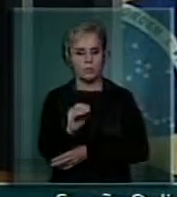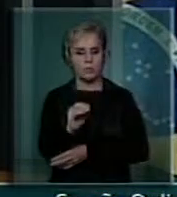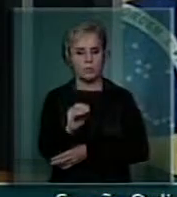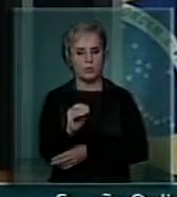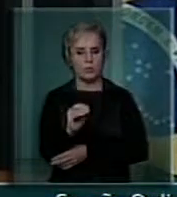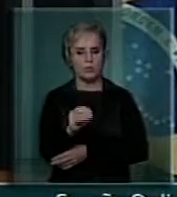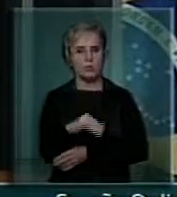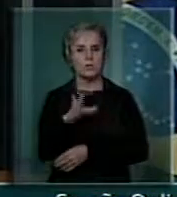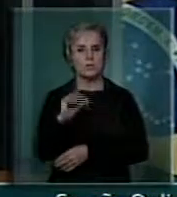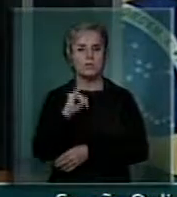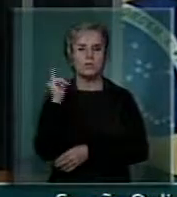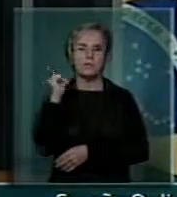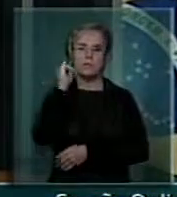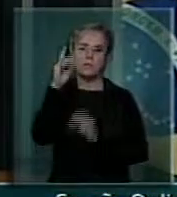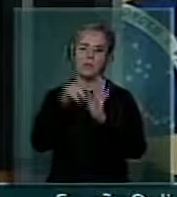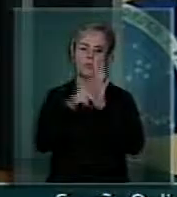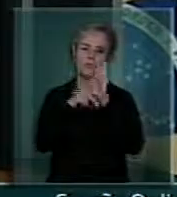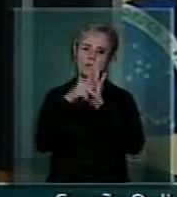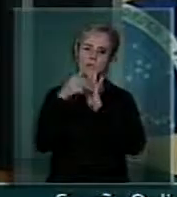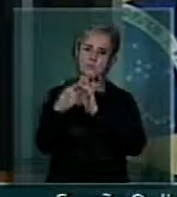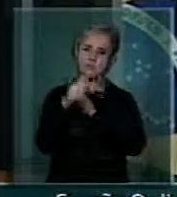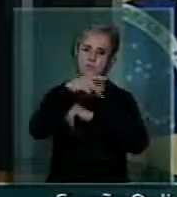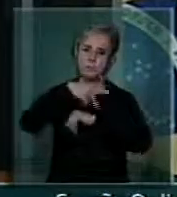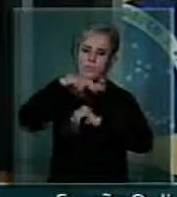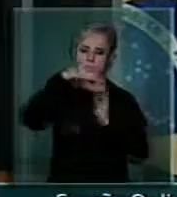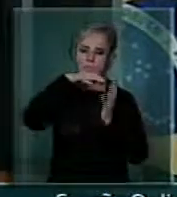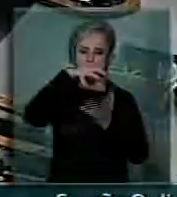ao efeito estufa do nosso planeta. Muito obrigado, senhor presidente. Obrigado.